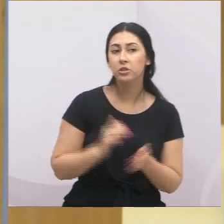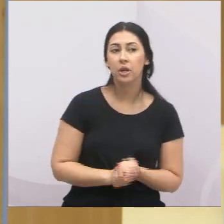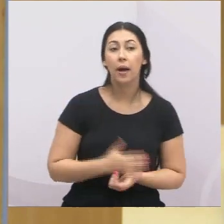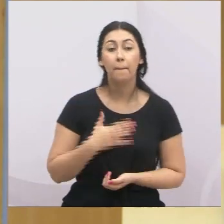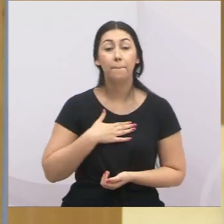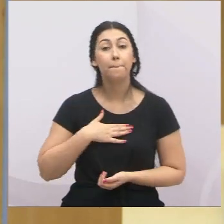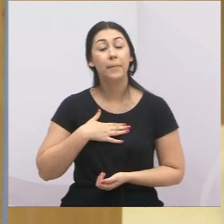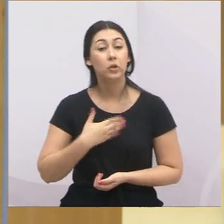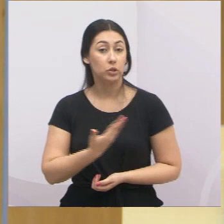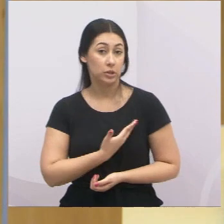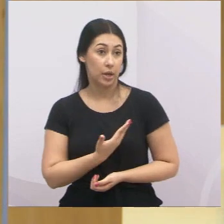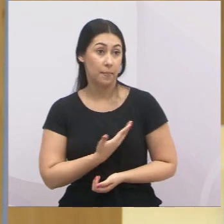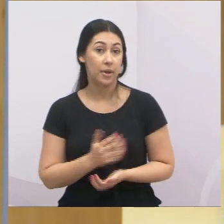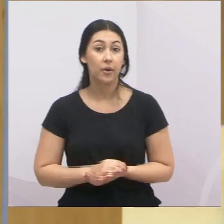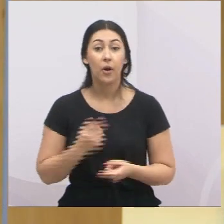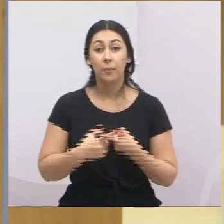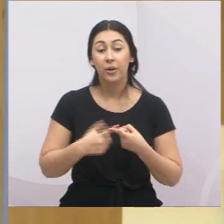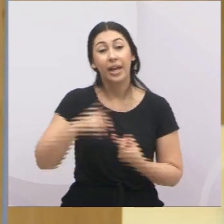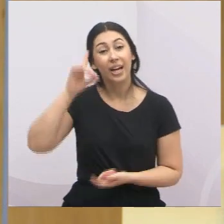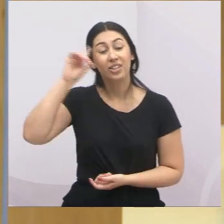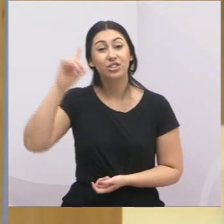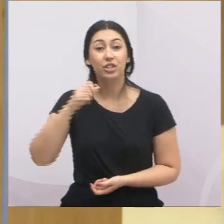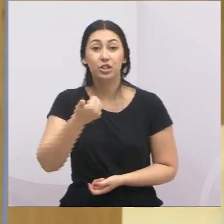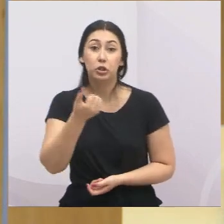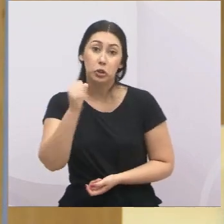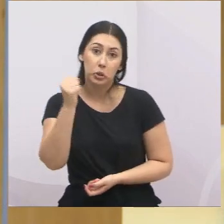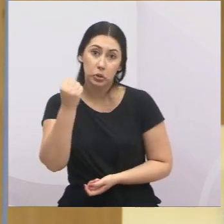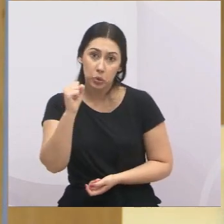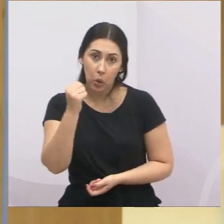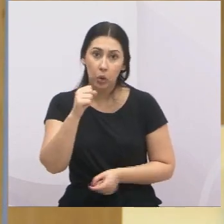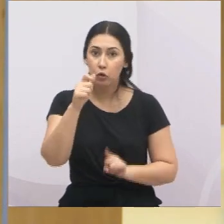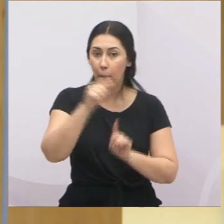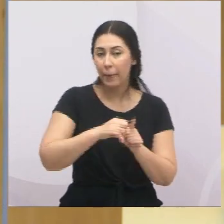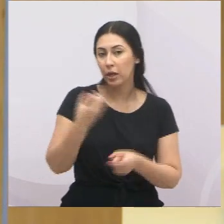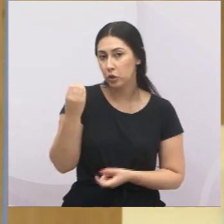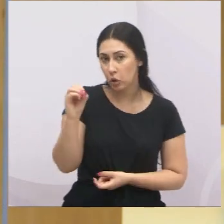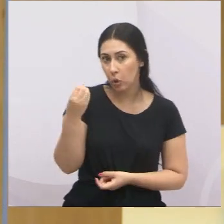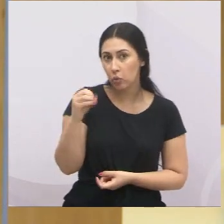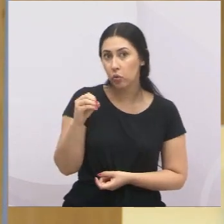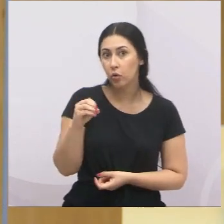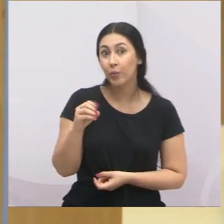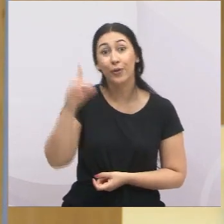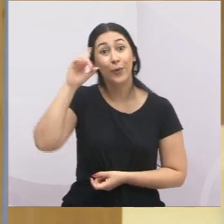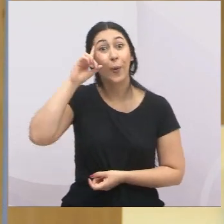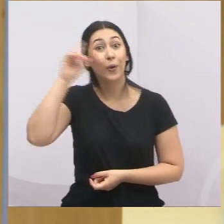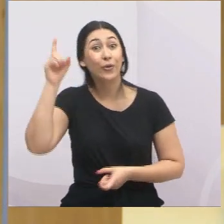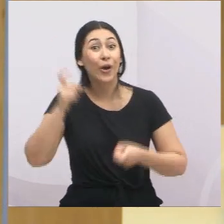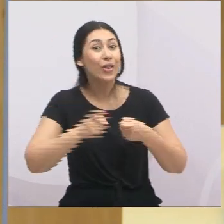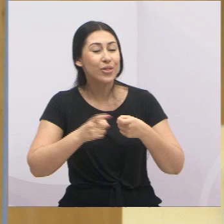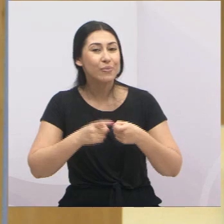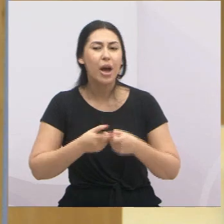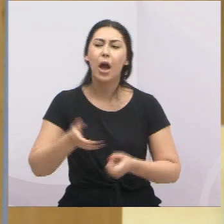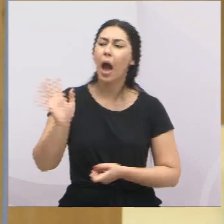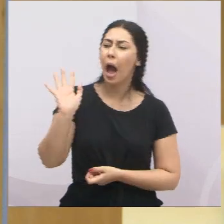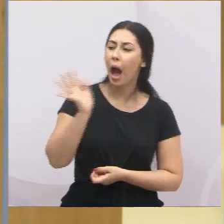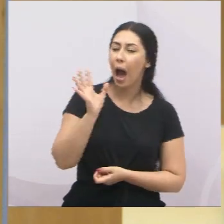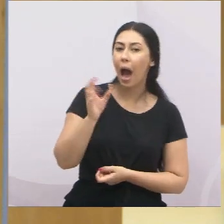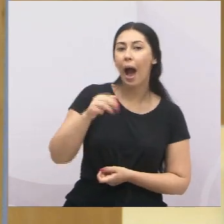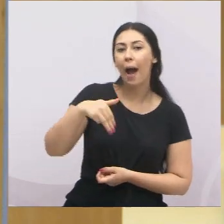18 de outubro foi o dia do médico. Quero cumprimentar a doutora Márcia, minha companheira de profissão.